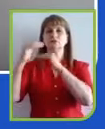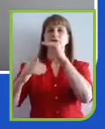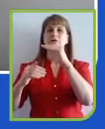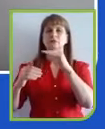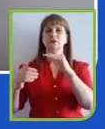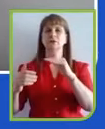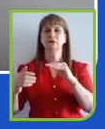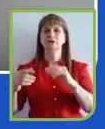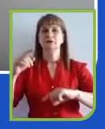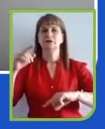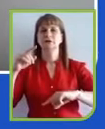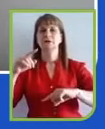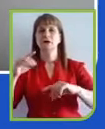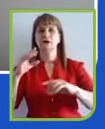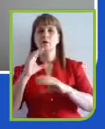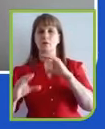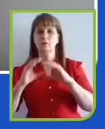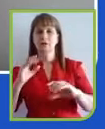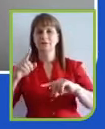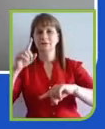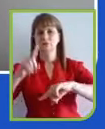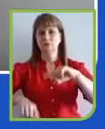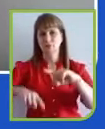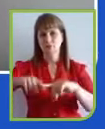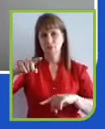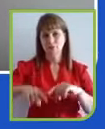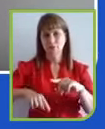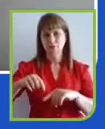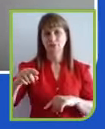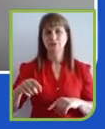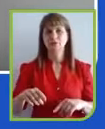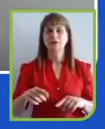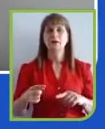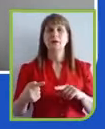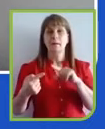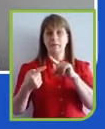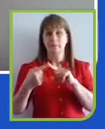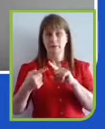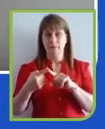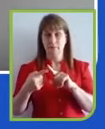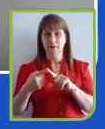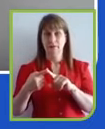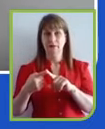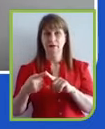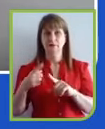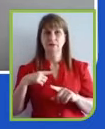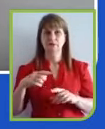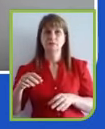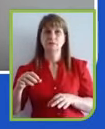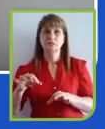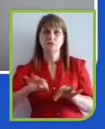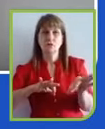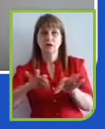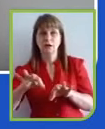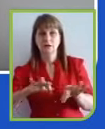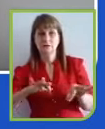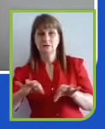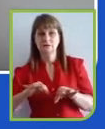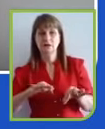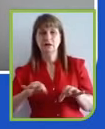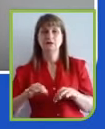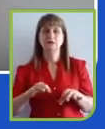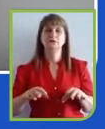Legal, boas perguntas mesmo. Sobre a primeira, gente está organizado num formato de um... A gente chama PMO, né, que é